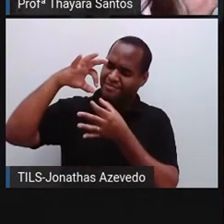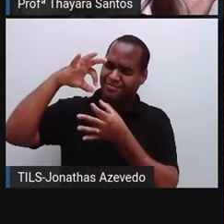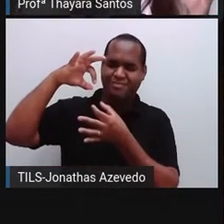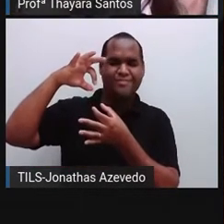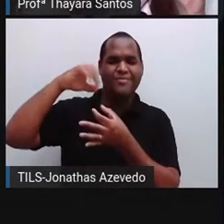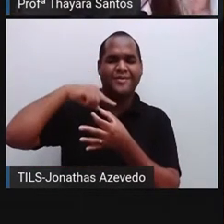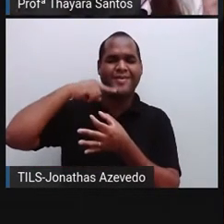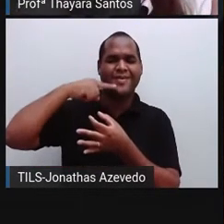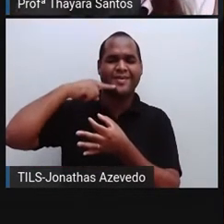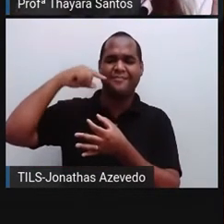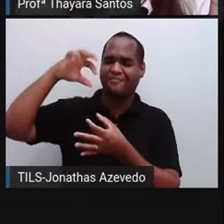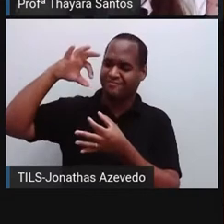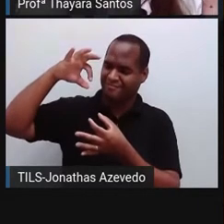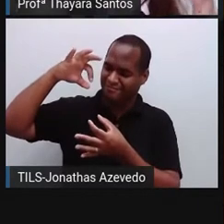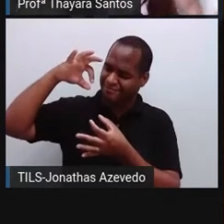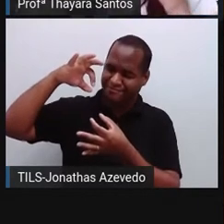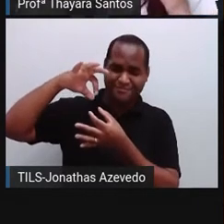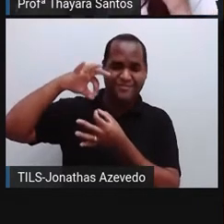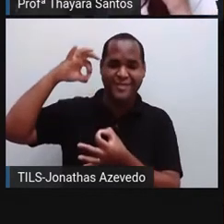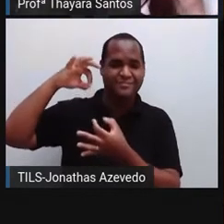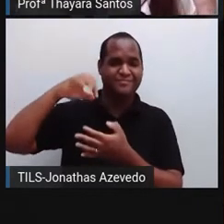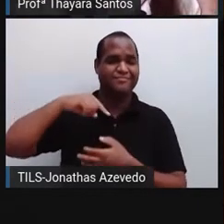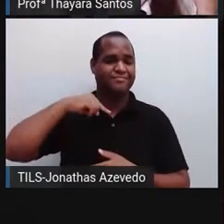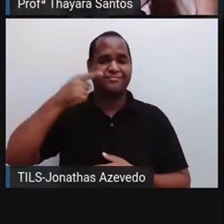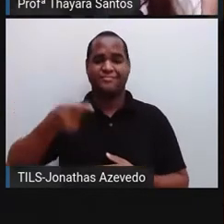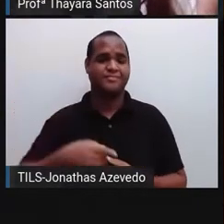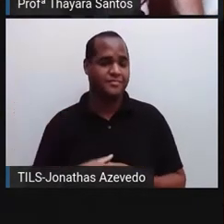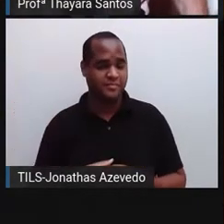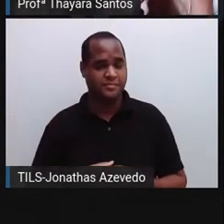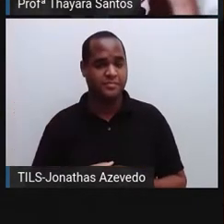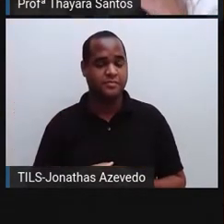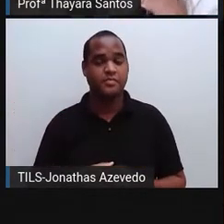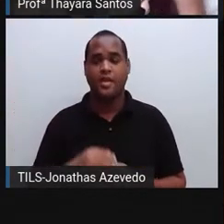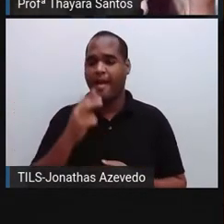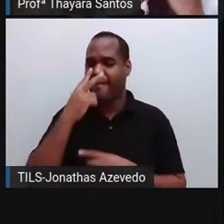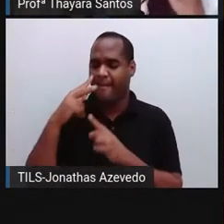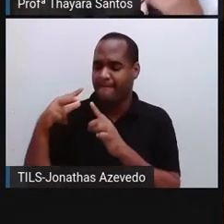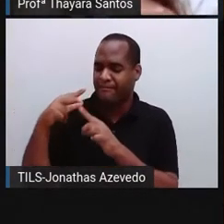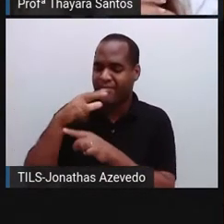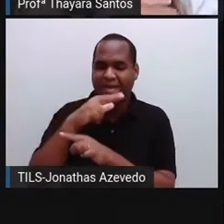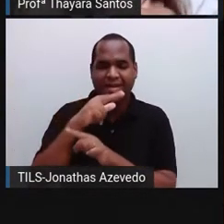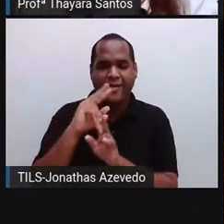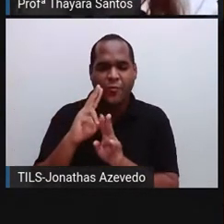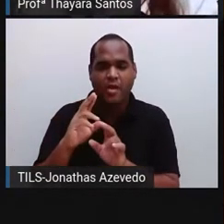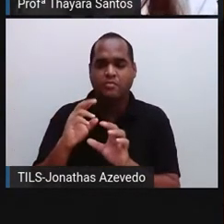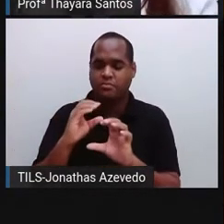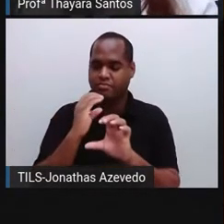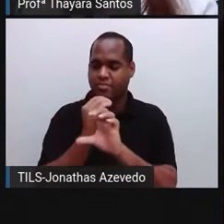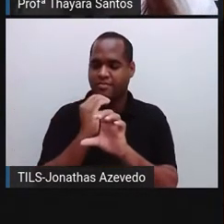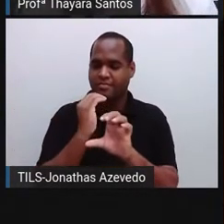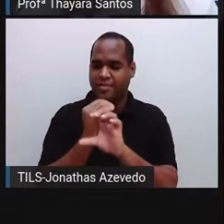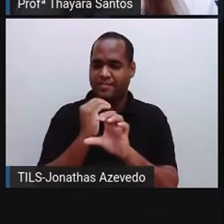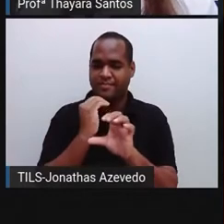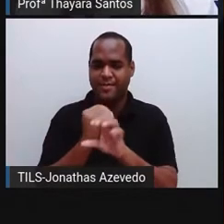fio é a medula. Quando esse fio se corta, não tem como ter essa comunicação entre os dois.